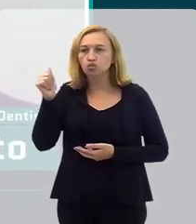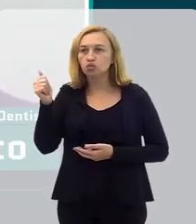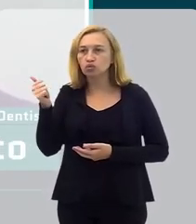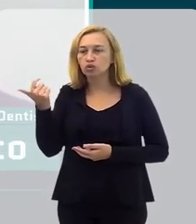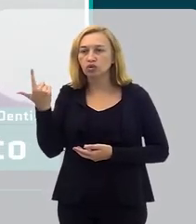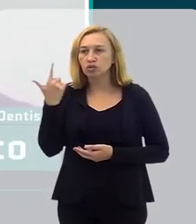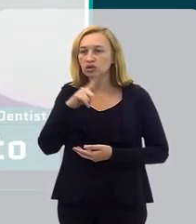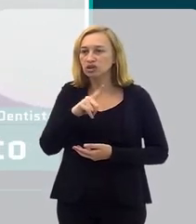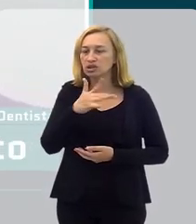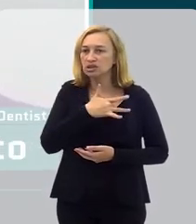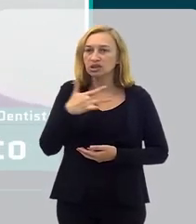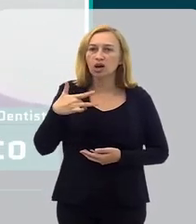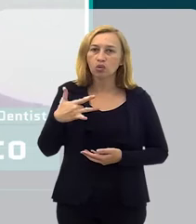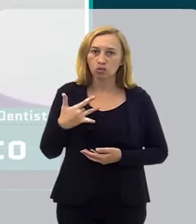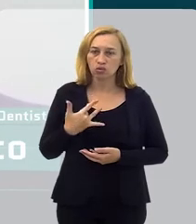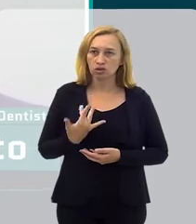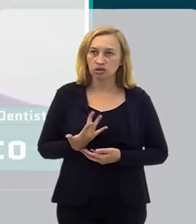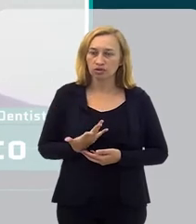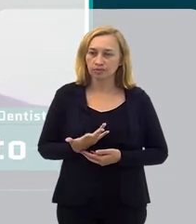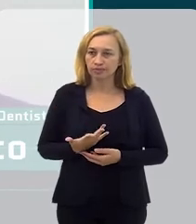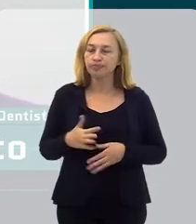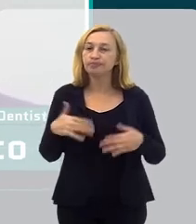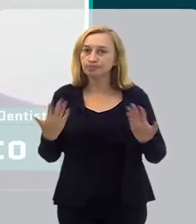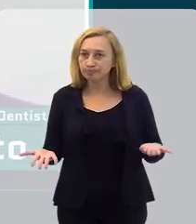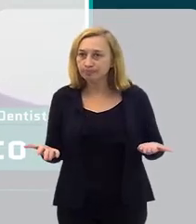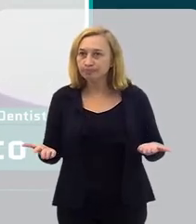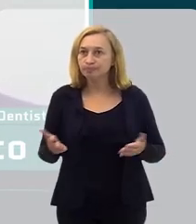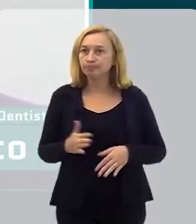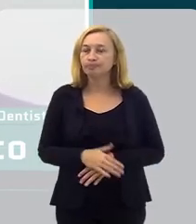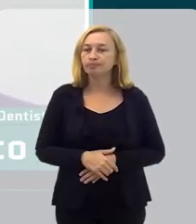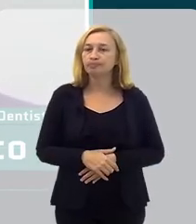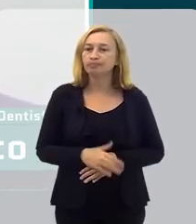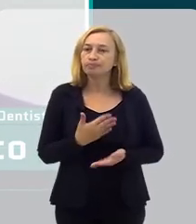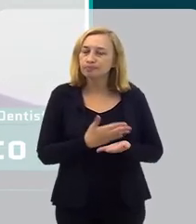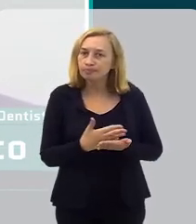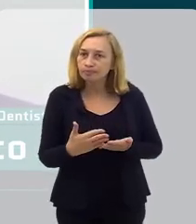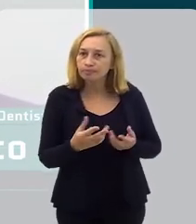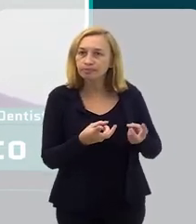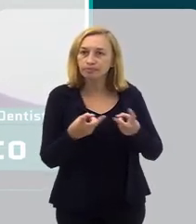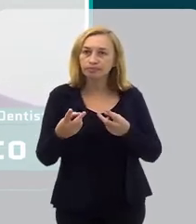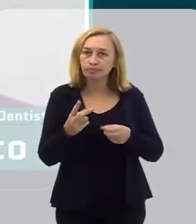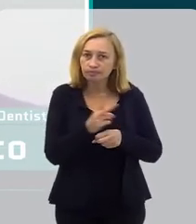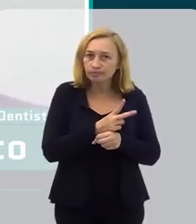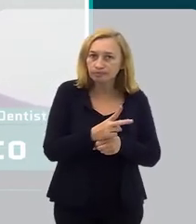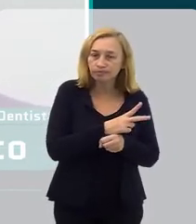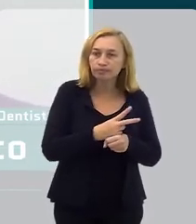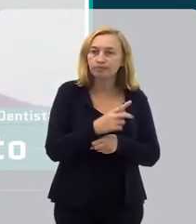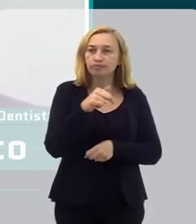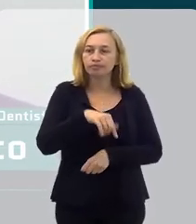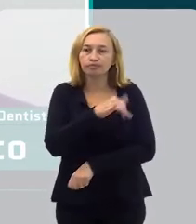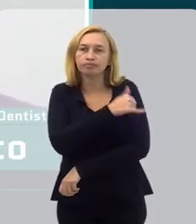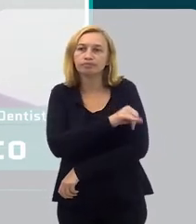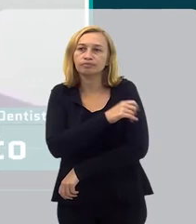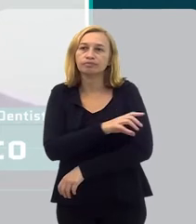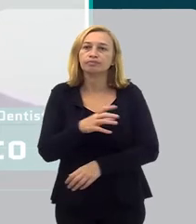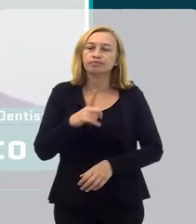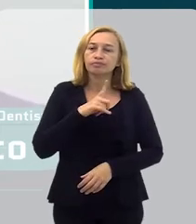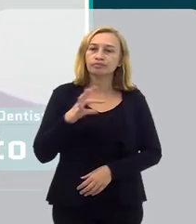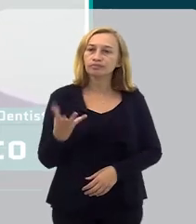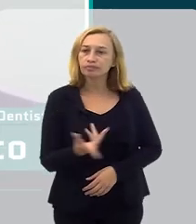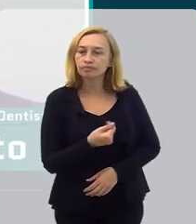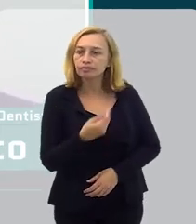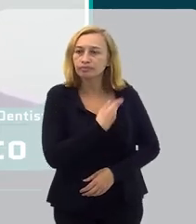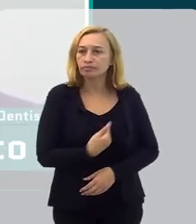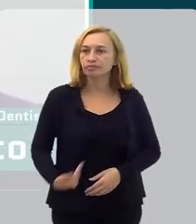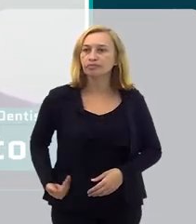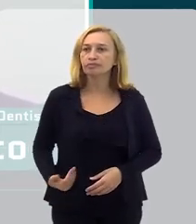peso, nunca vai ter saúde, até com a cirurgia. Então, identificando logo no início, procurando os centros, a gente tem aqui no Rio de Janeiro, na Ilha do Governador,